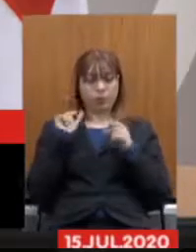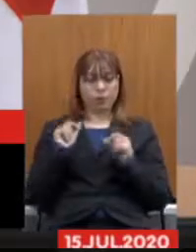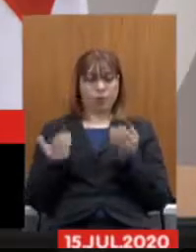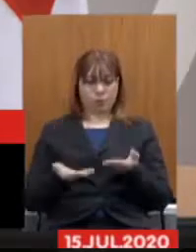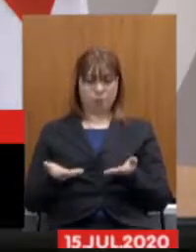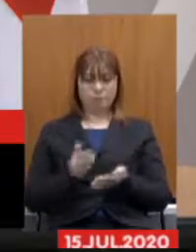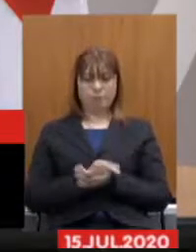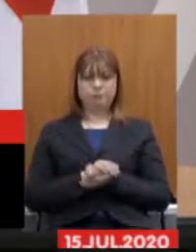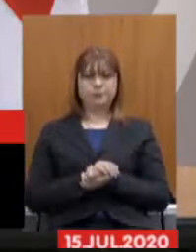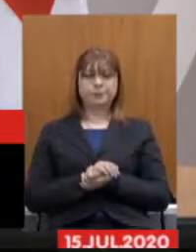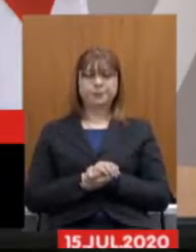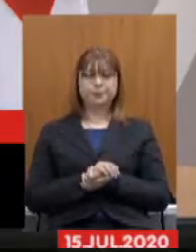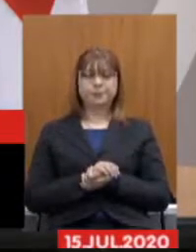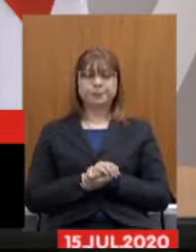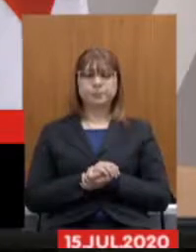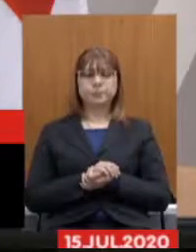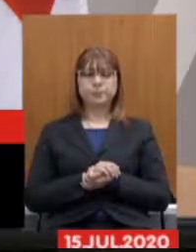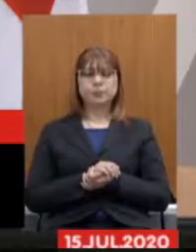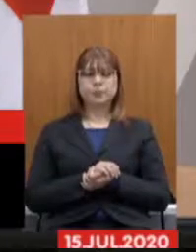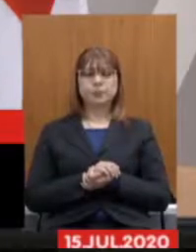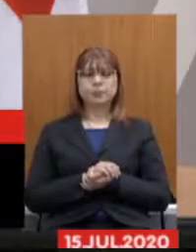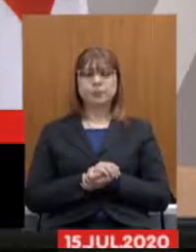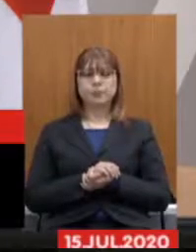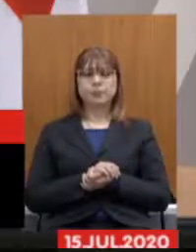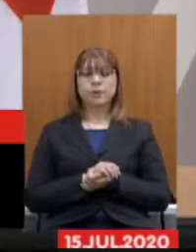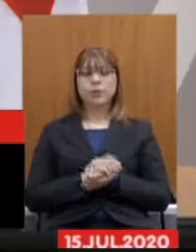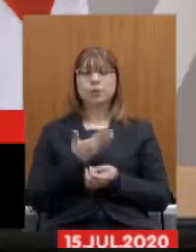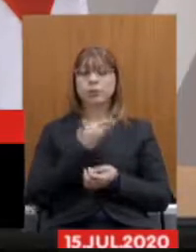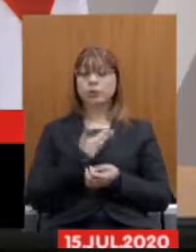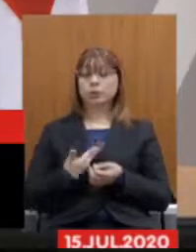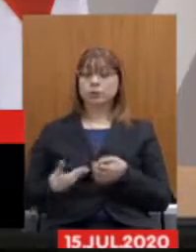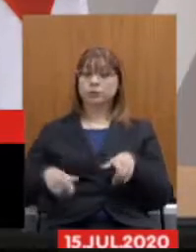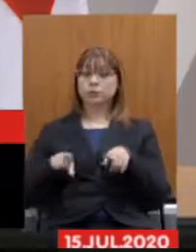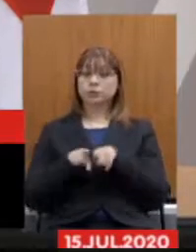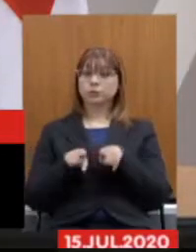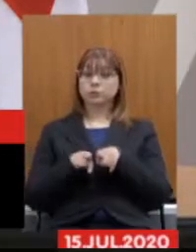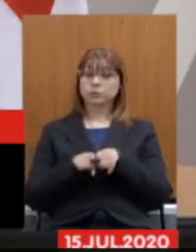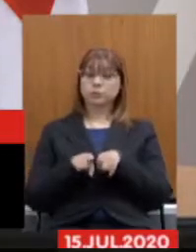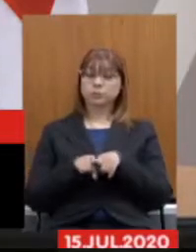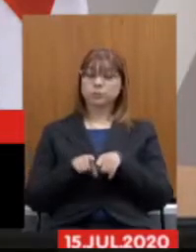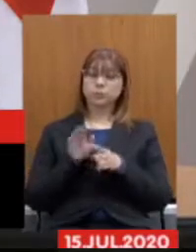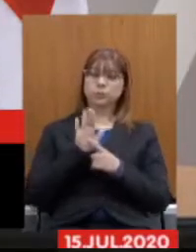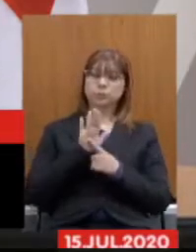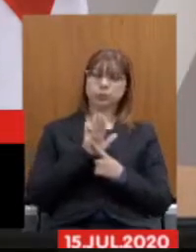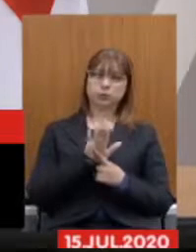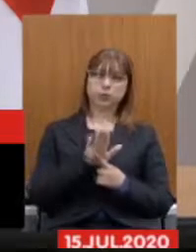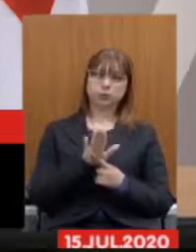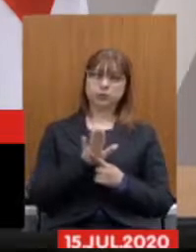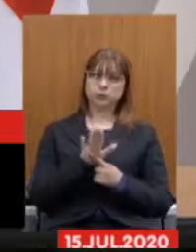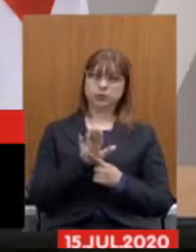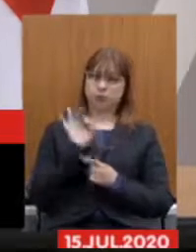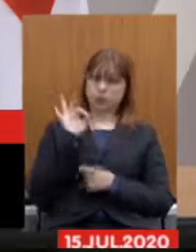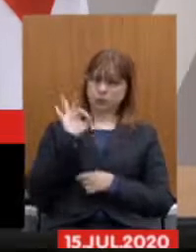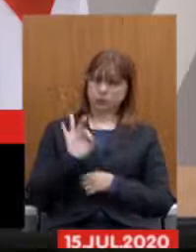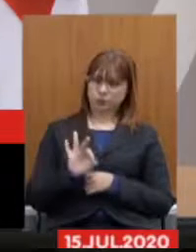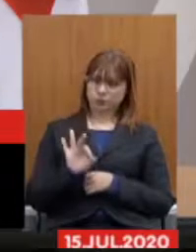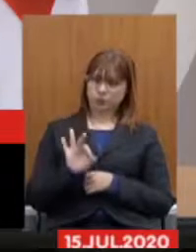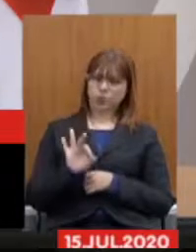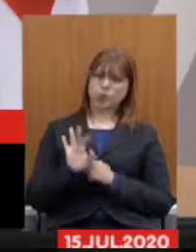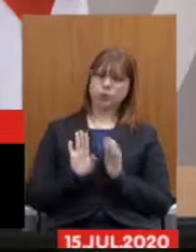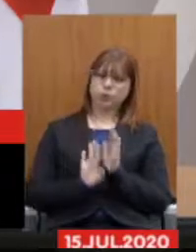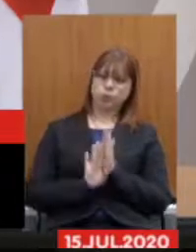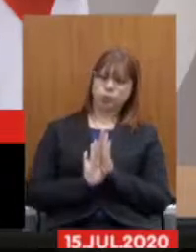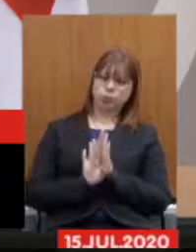é quando o governo está também está apresentando essa líquida progressiva